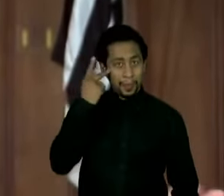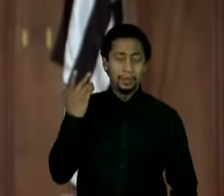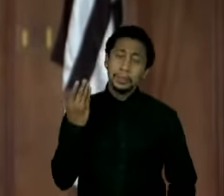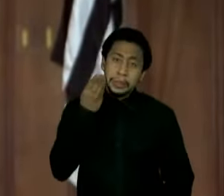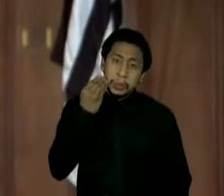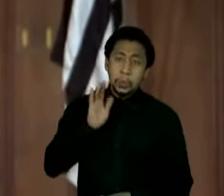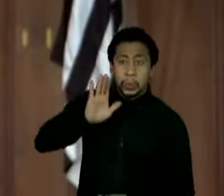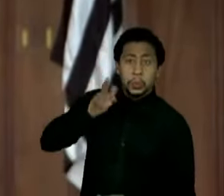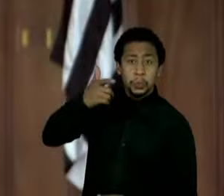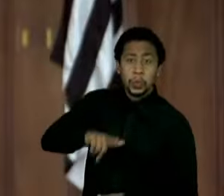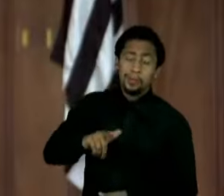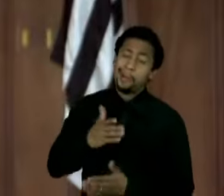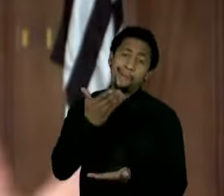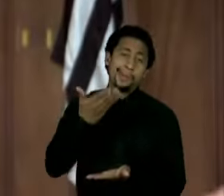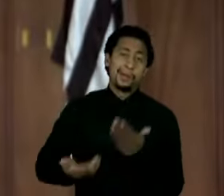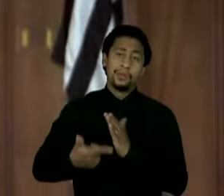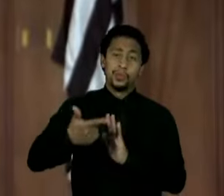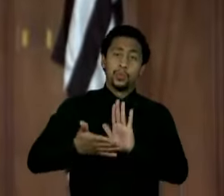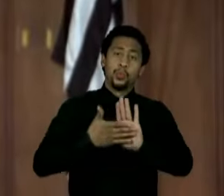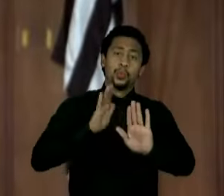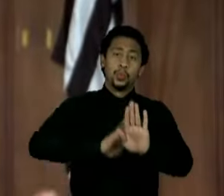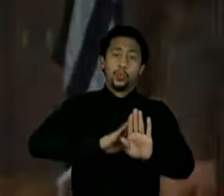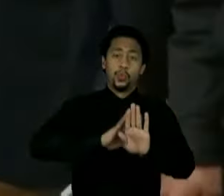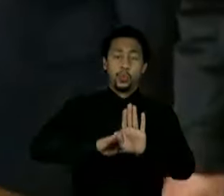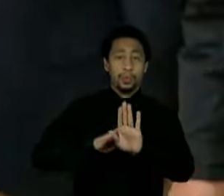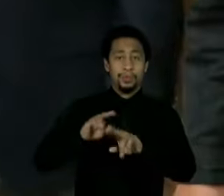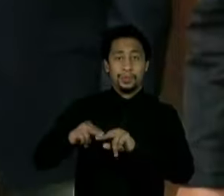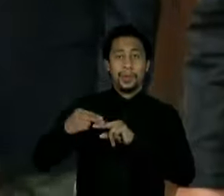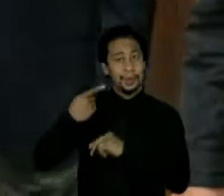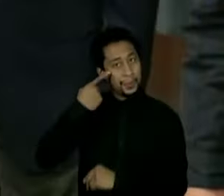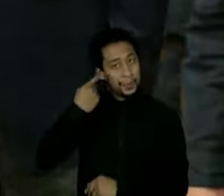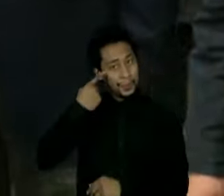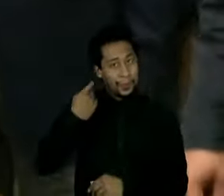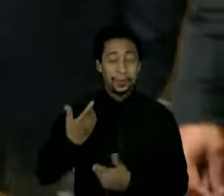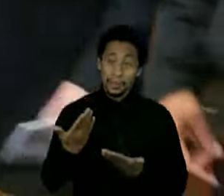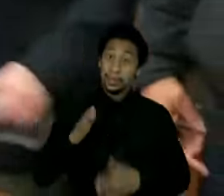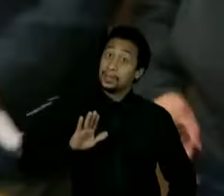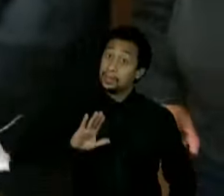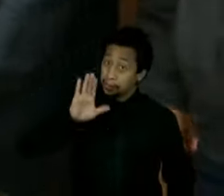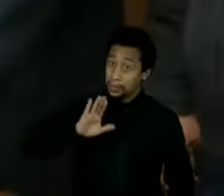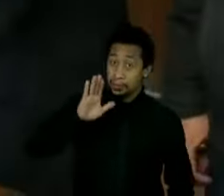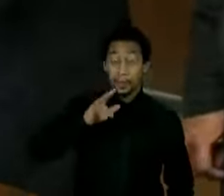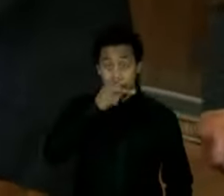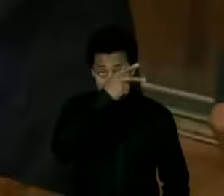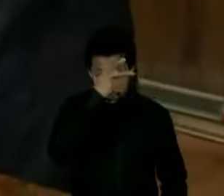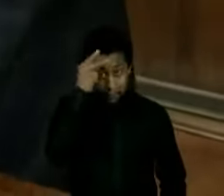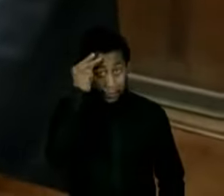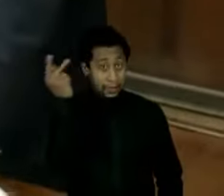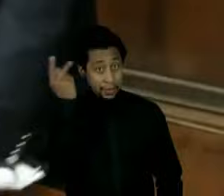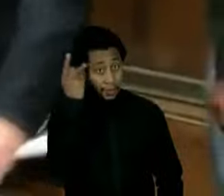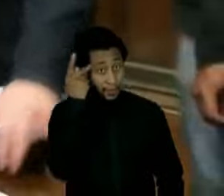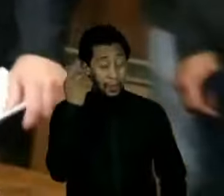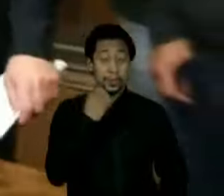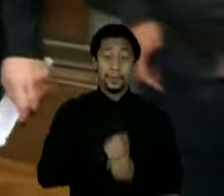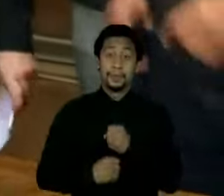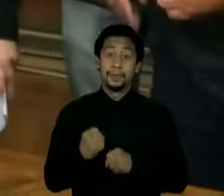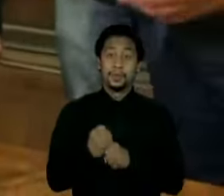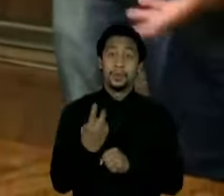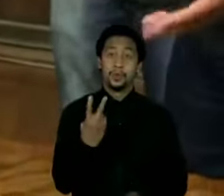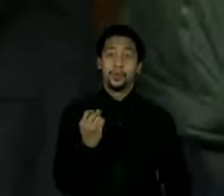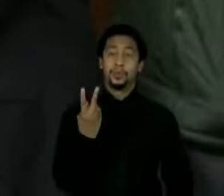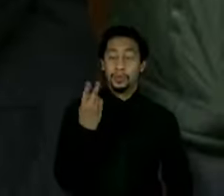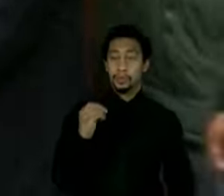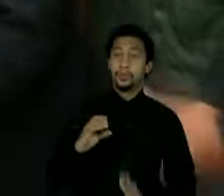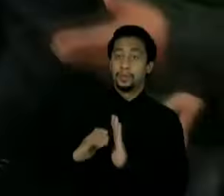mas perdeu no segundo turno para o ex-governador João Dória. Foi candidato à Prefeitura de São Paulo em 2020 pelo